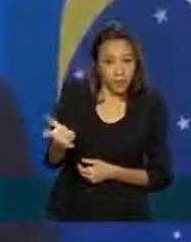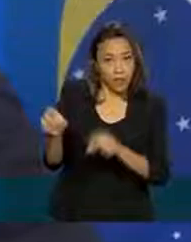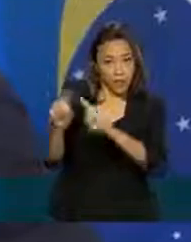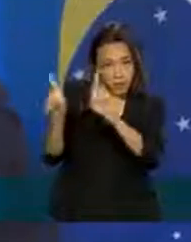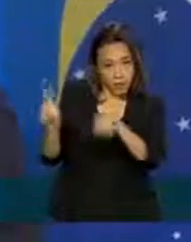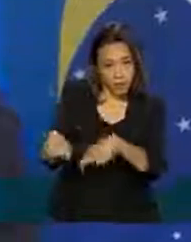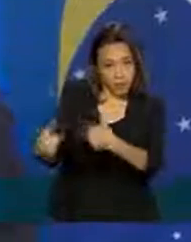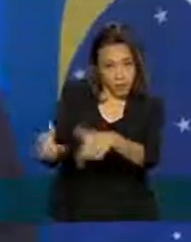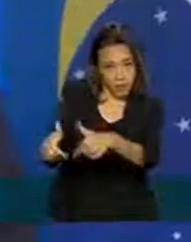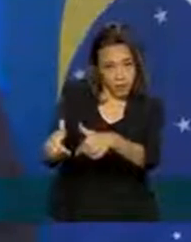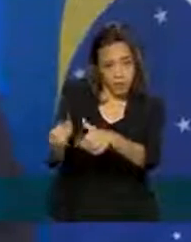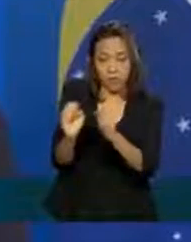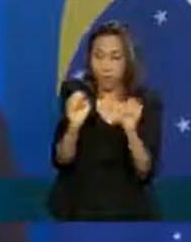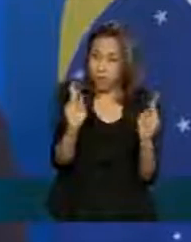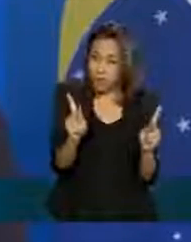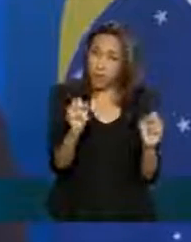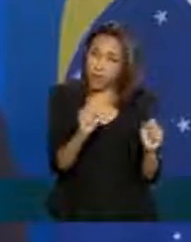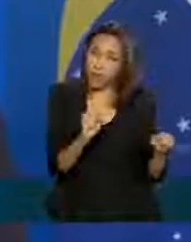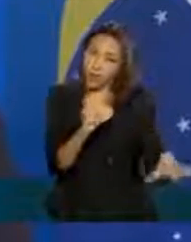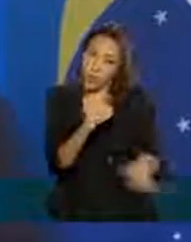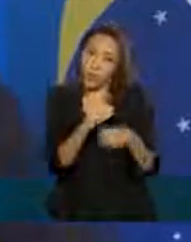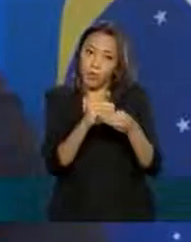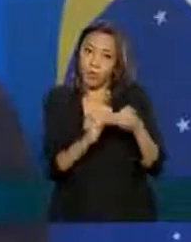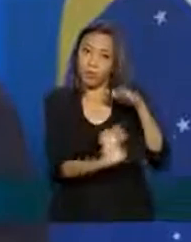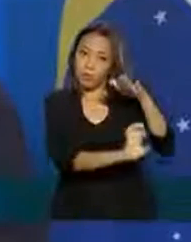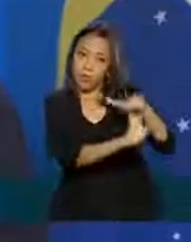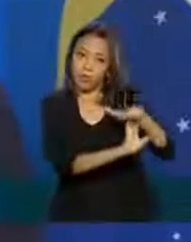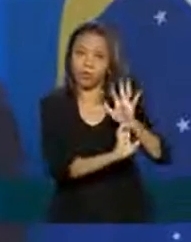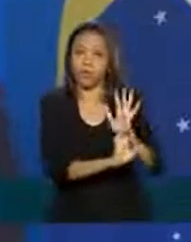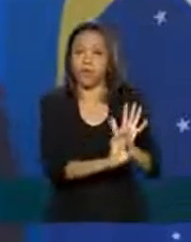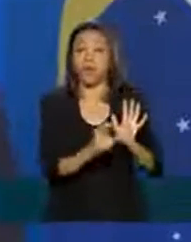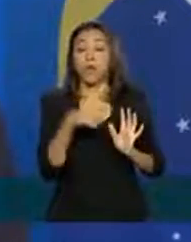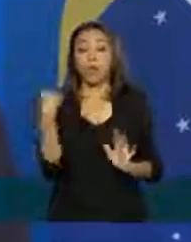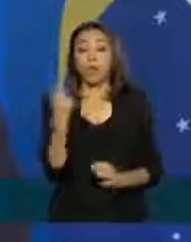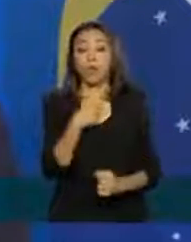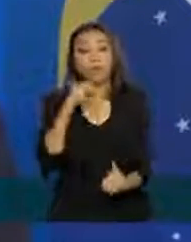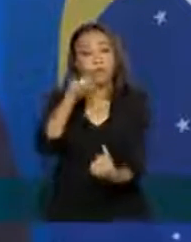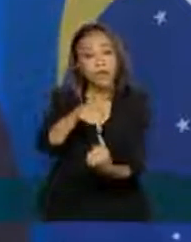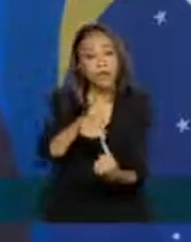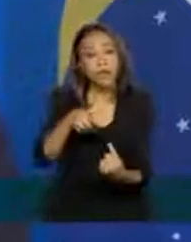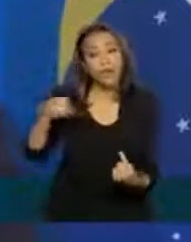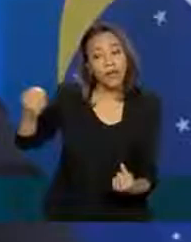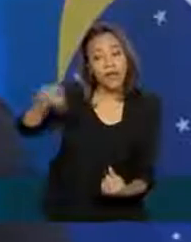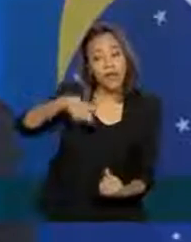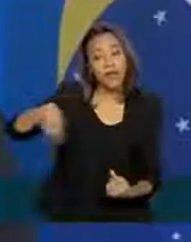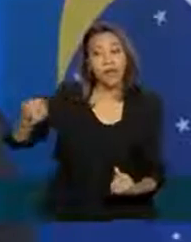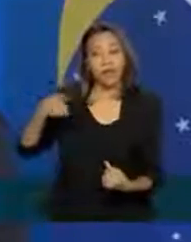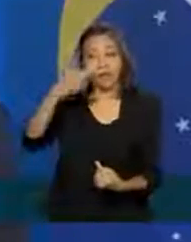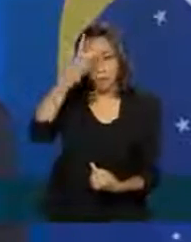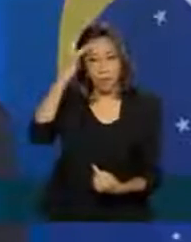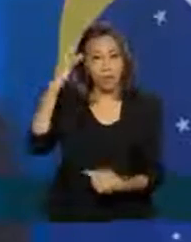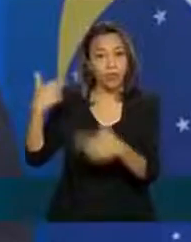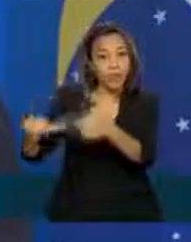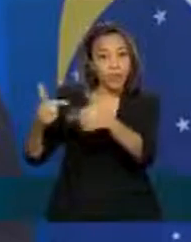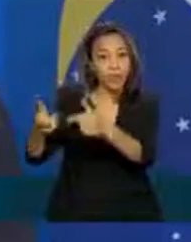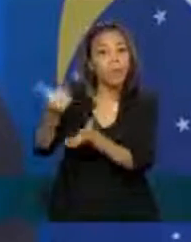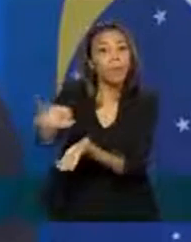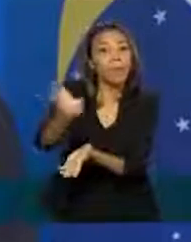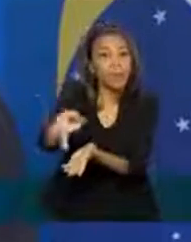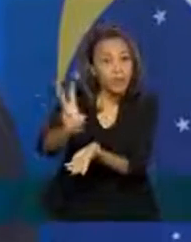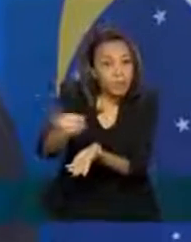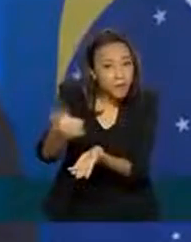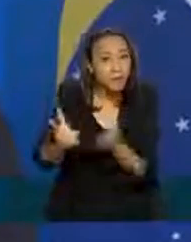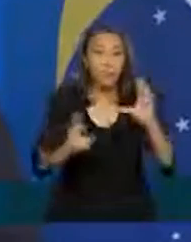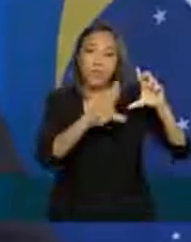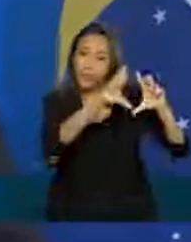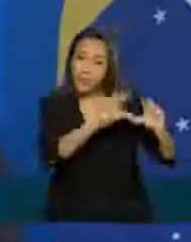quer manter o funcionário ela pode complementar os dois mil o nosso intuito é fazer com que a base dos funcionários permaneça e que diminua o custo para a